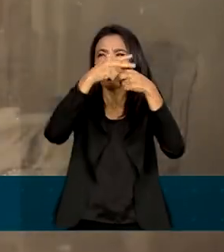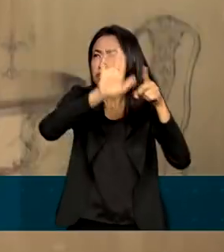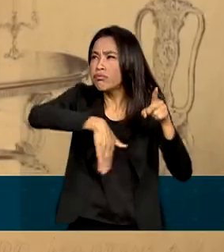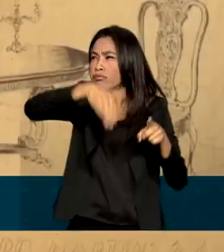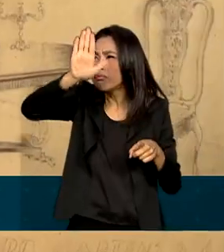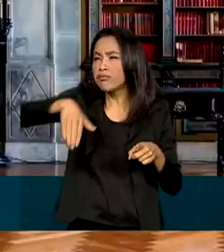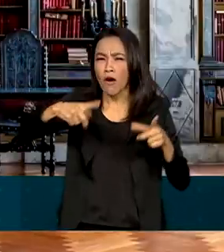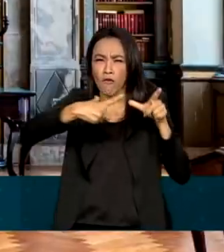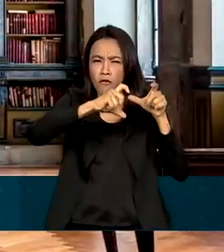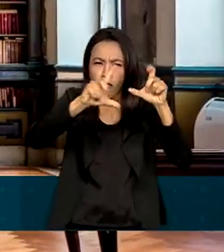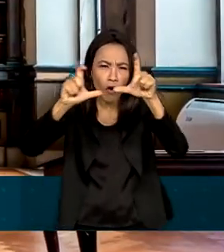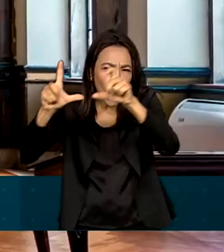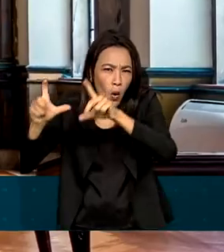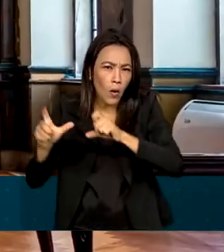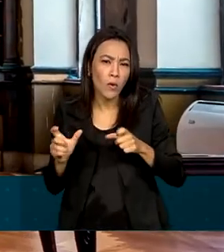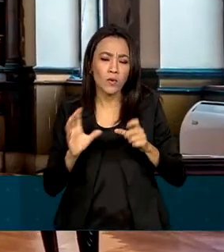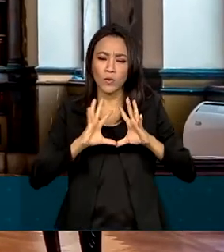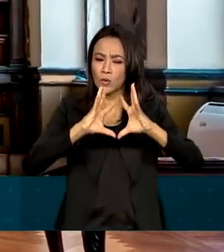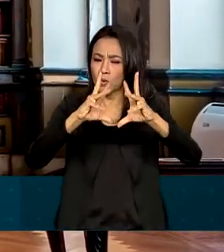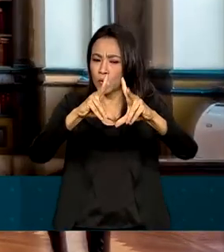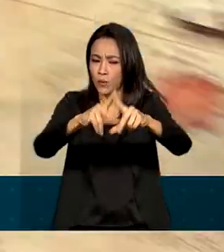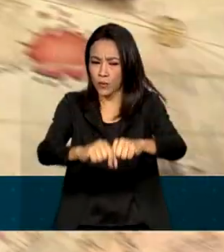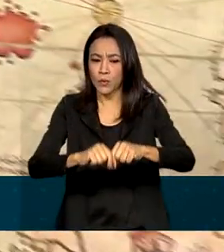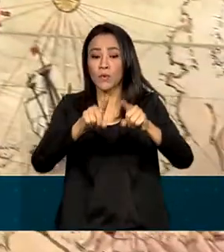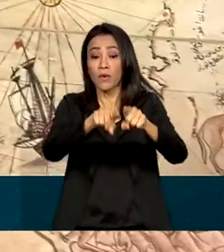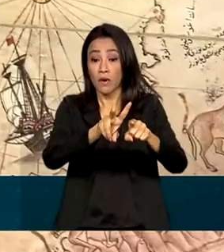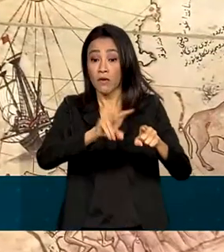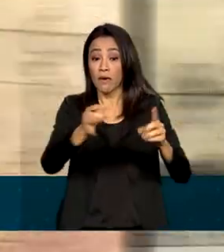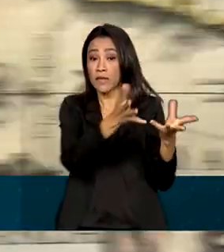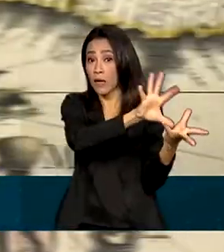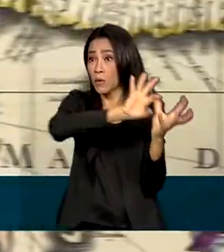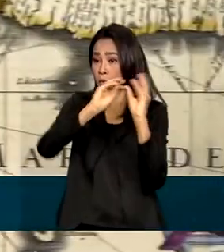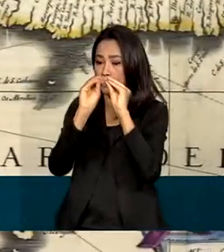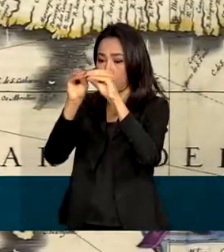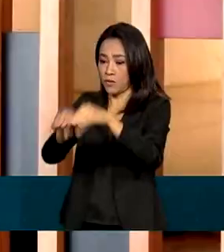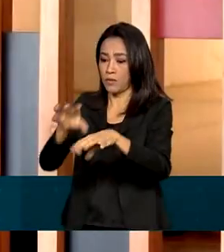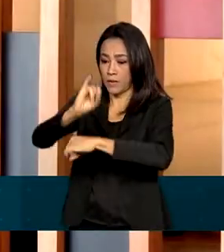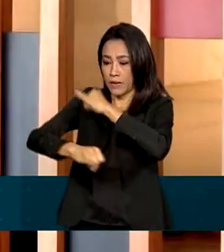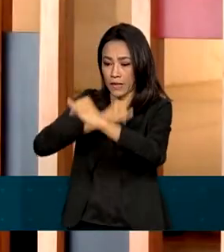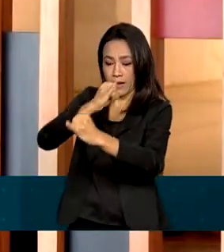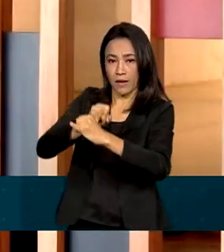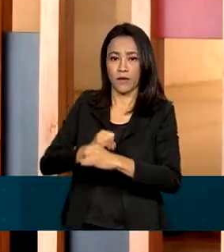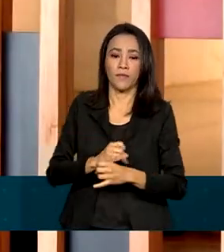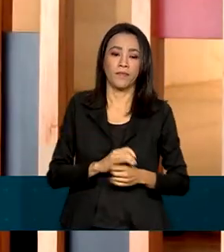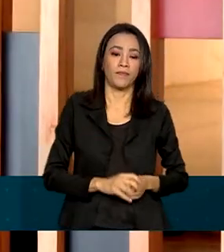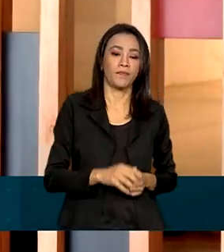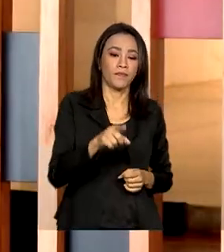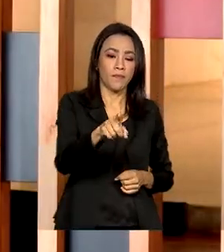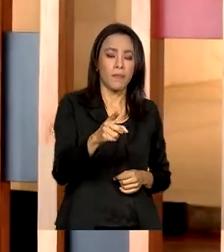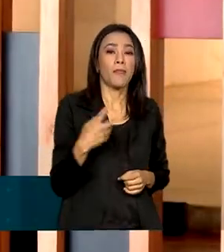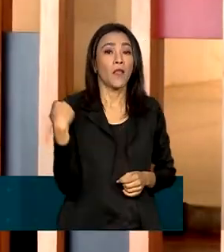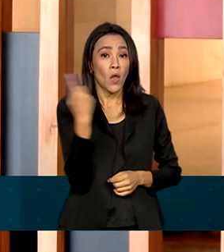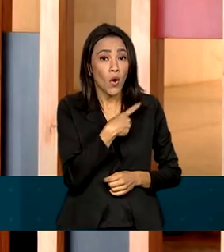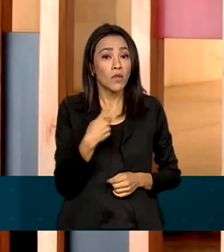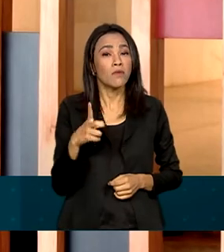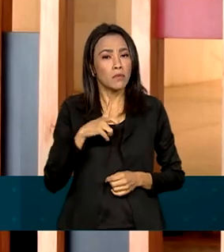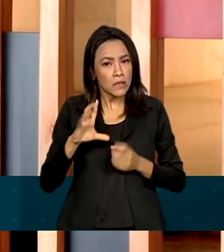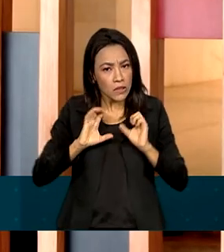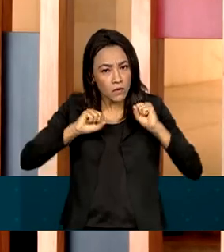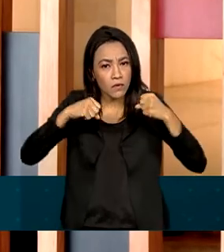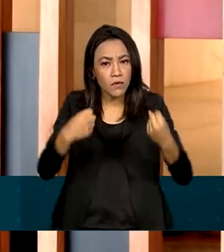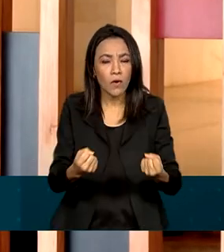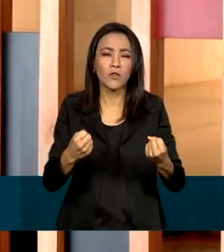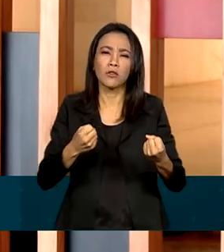Todas as fotos e documentos serão disponibilizados em repositórios na internet. Temos enviado todos os esforços para promover a